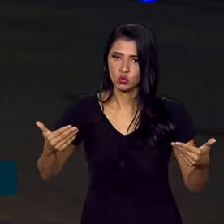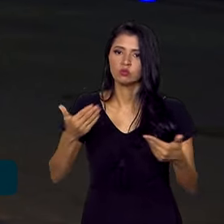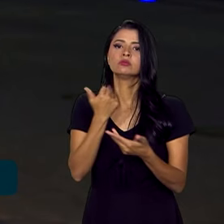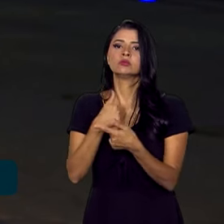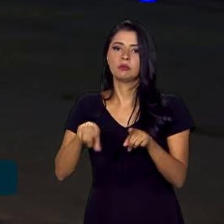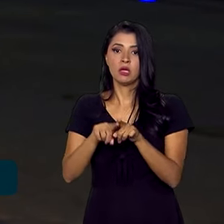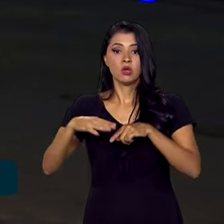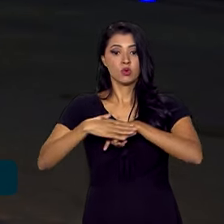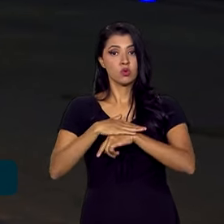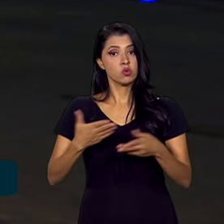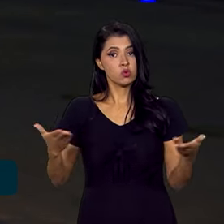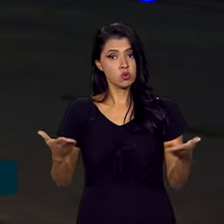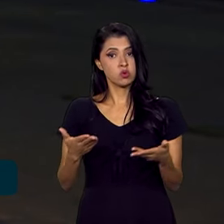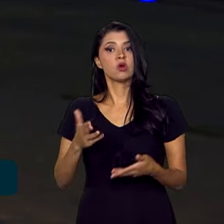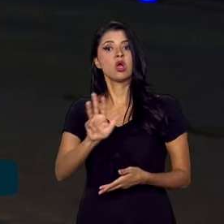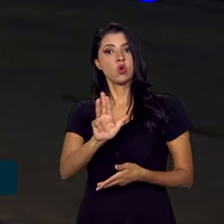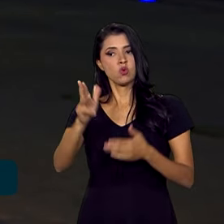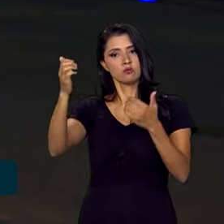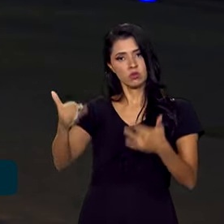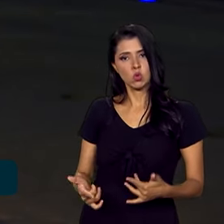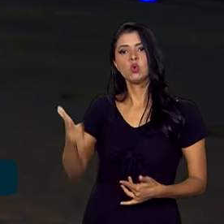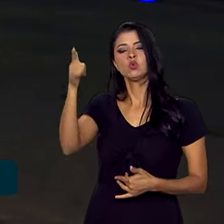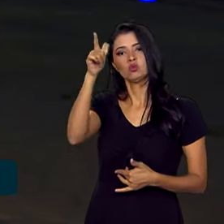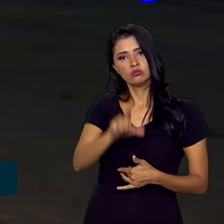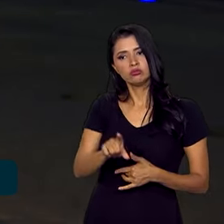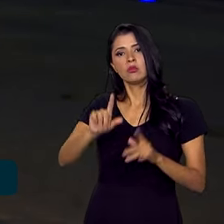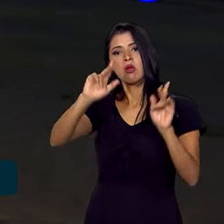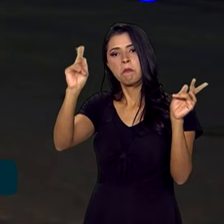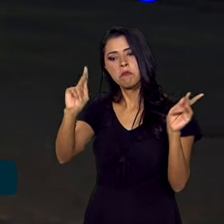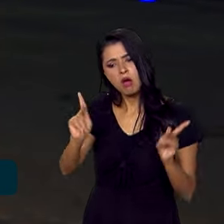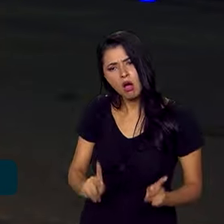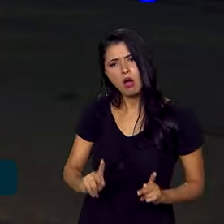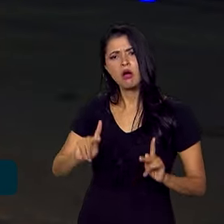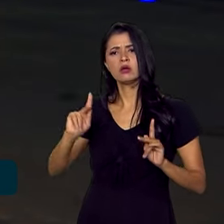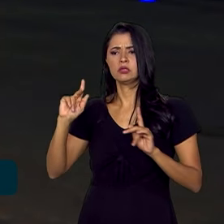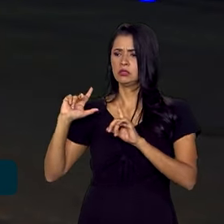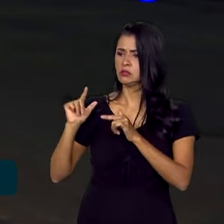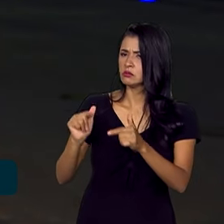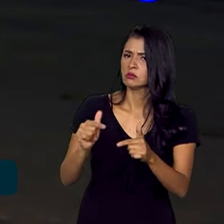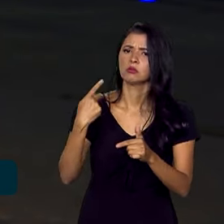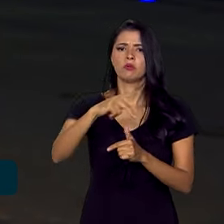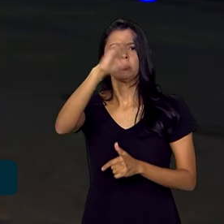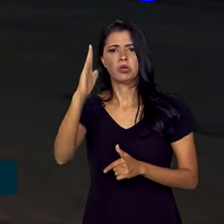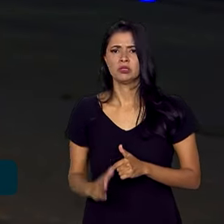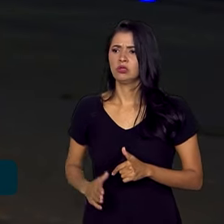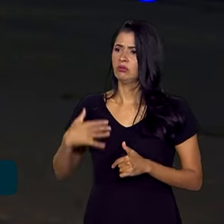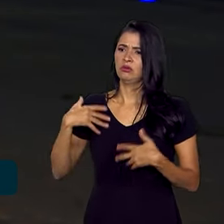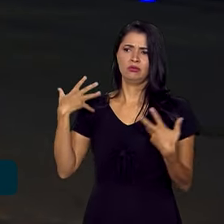conversa de hoje, Lula reafirmou a tradição pacífica do Brasil e o repúdio a atos de